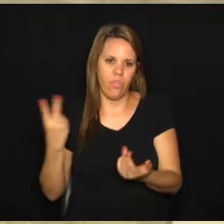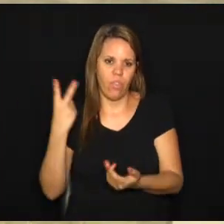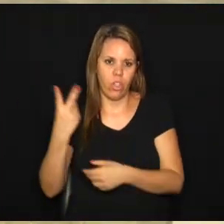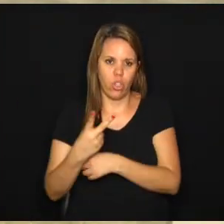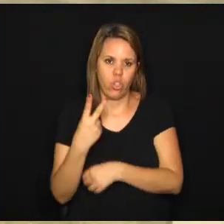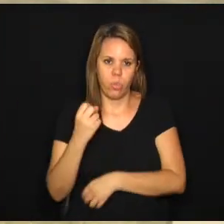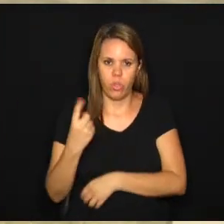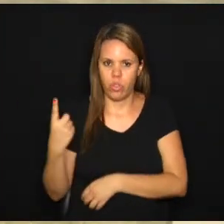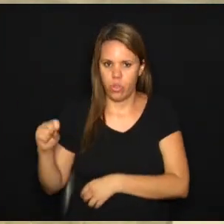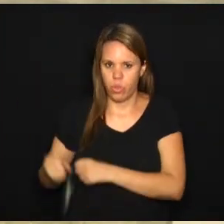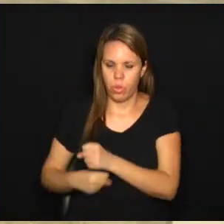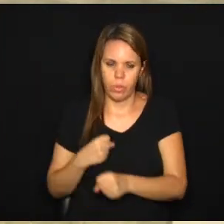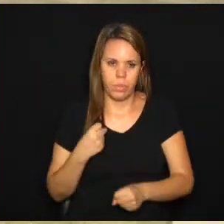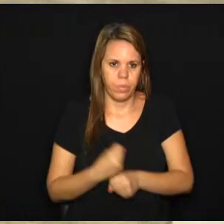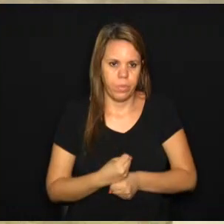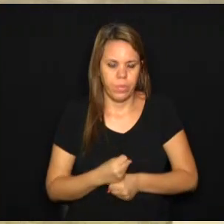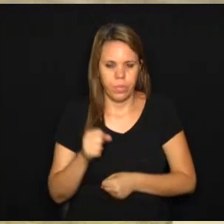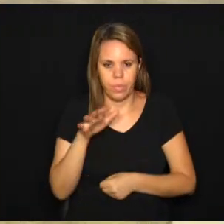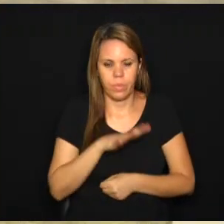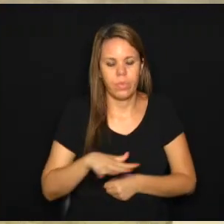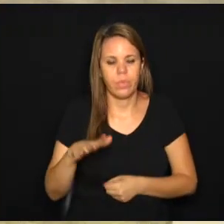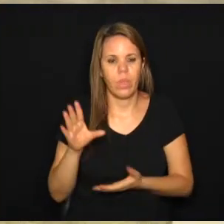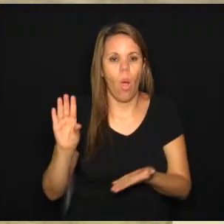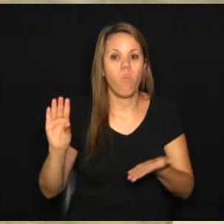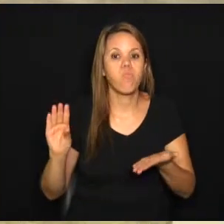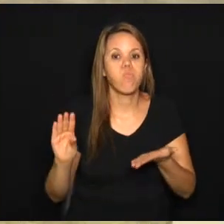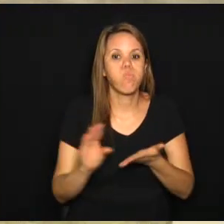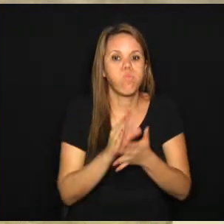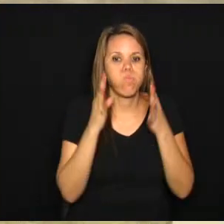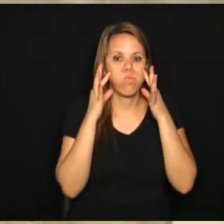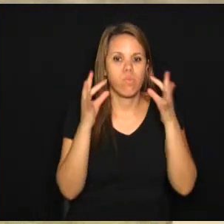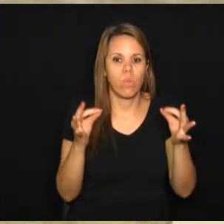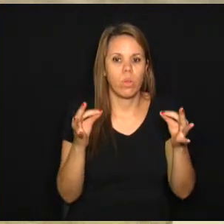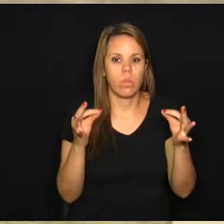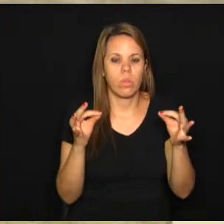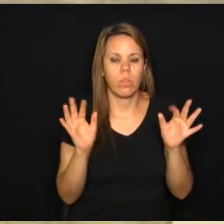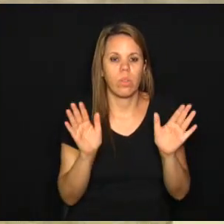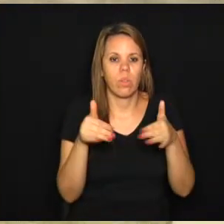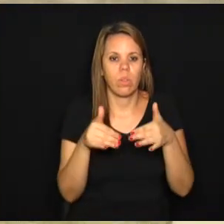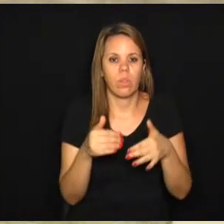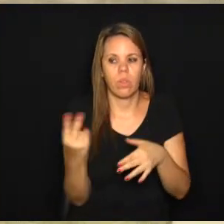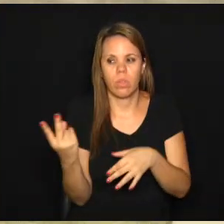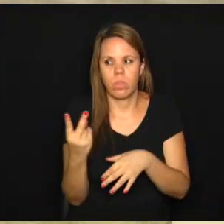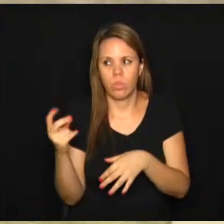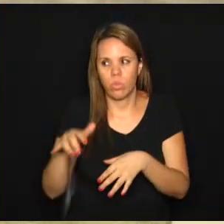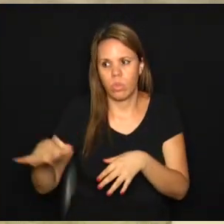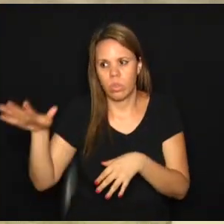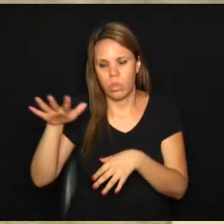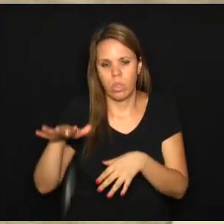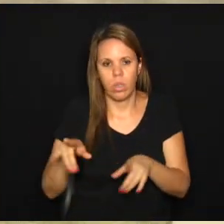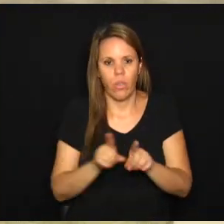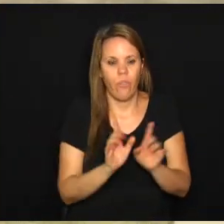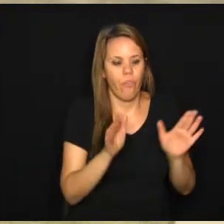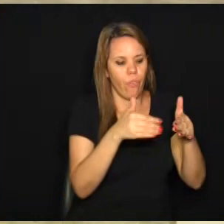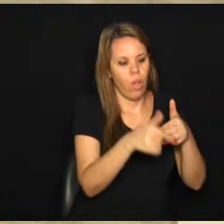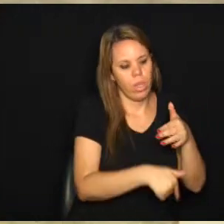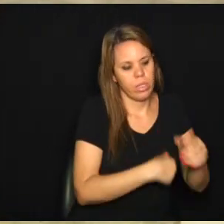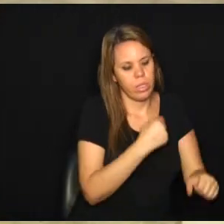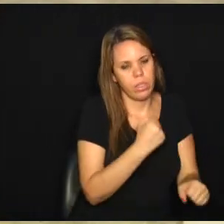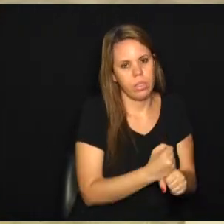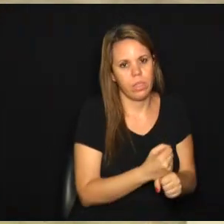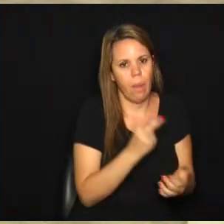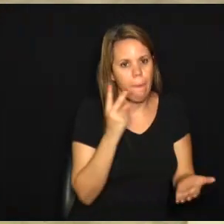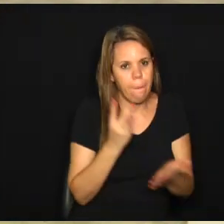que o ano de 2018. É uma área que vai receber uma atenção específica, além dessas duas? O foco esse ano é